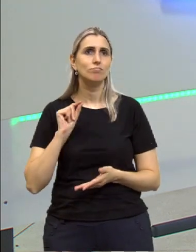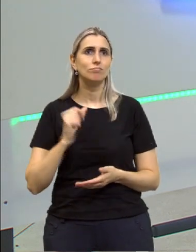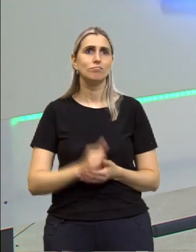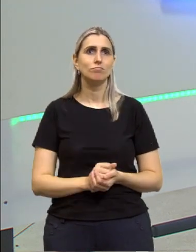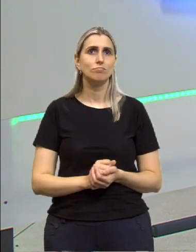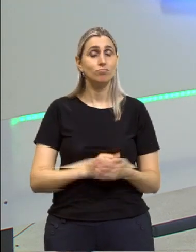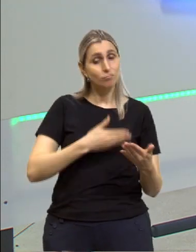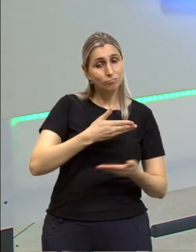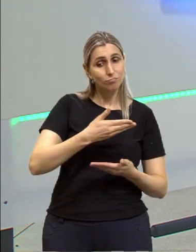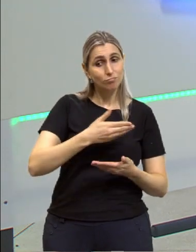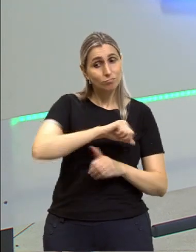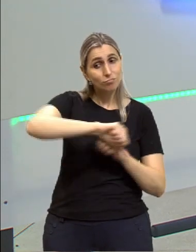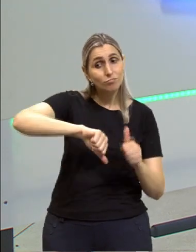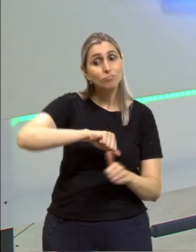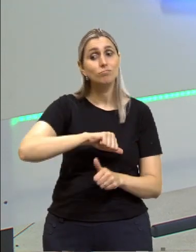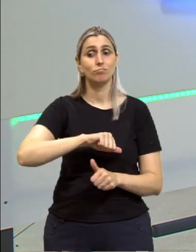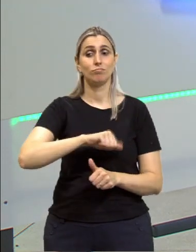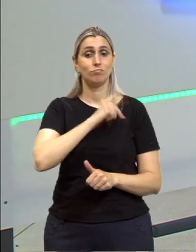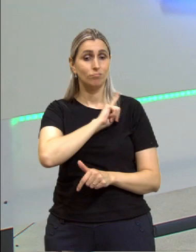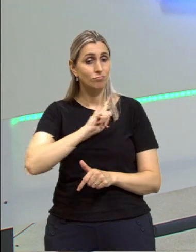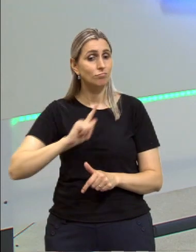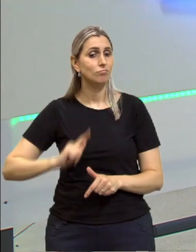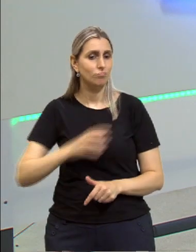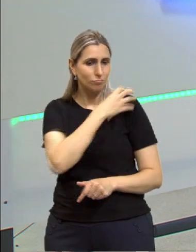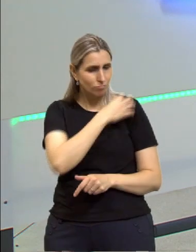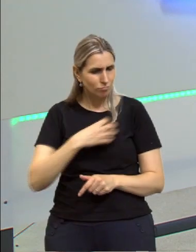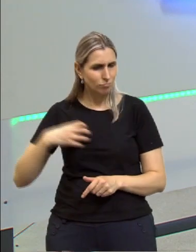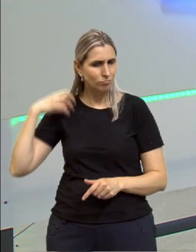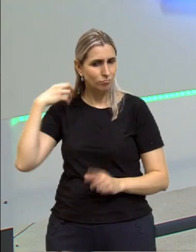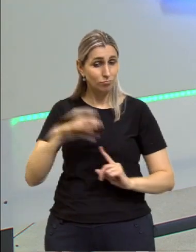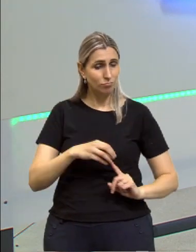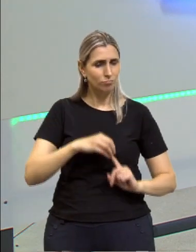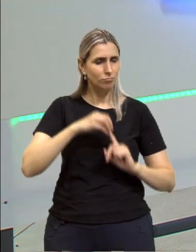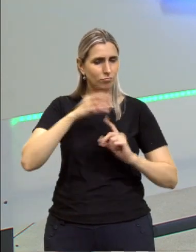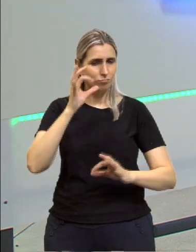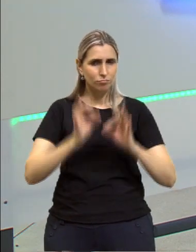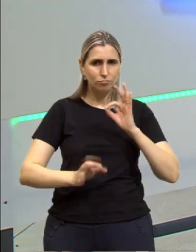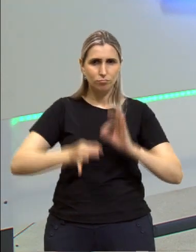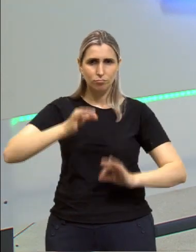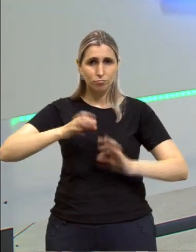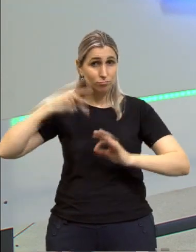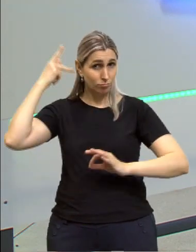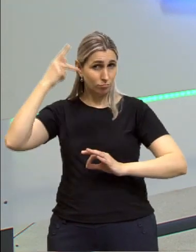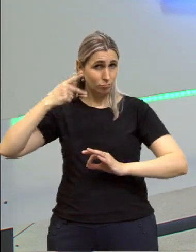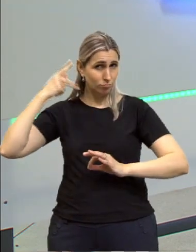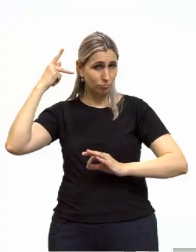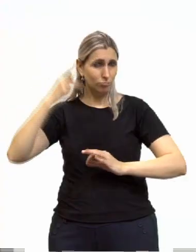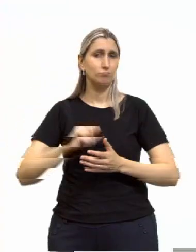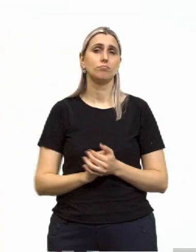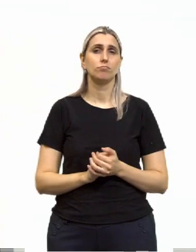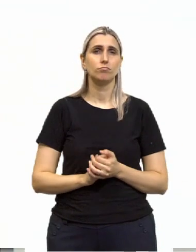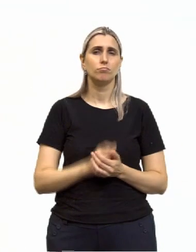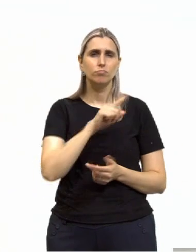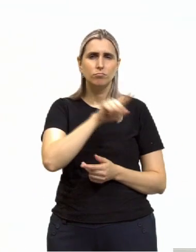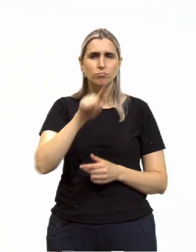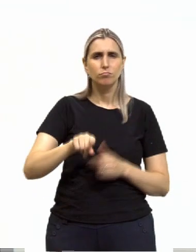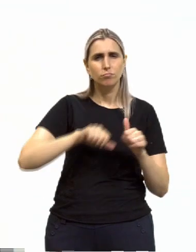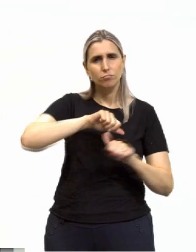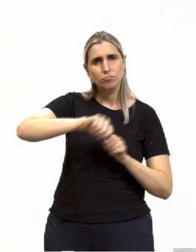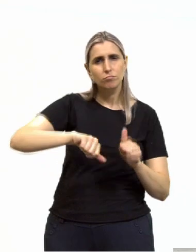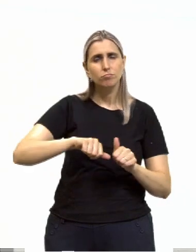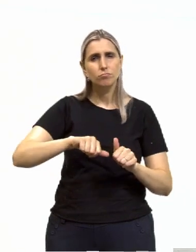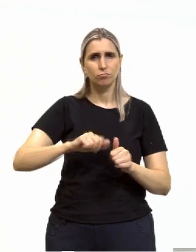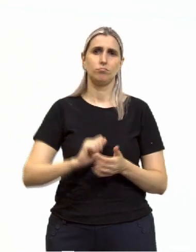podendo trocar os governos, Aristóteles tem como princípio a justiça, então política e justiça, então para você trocar,